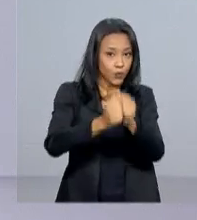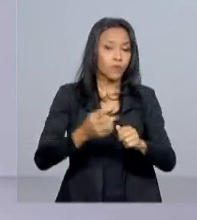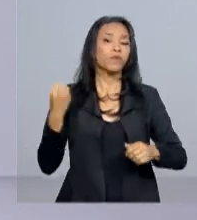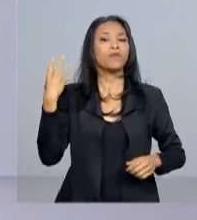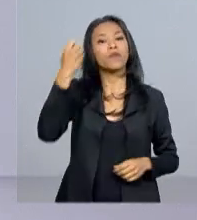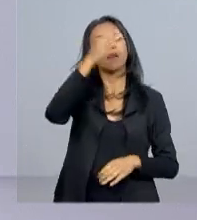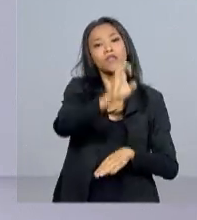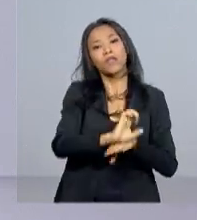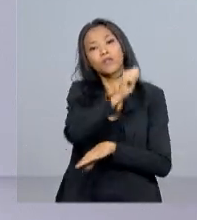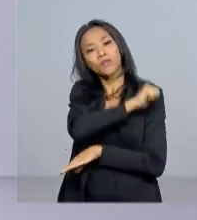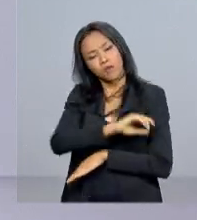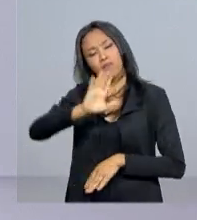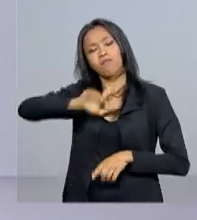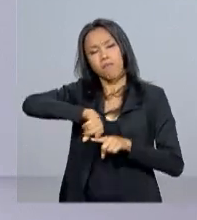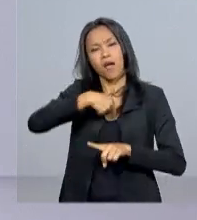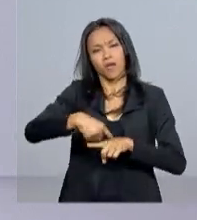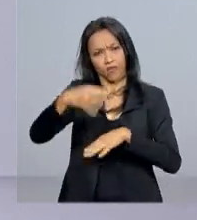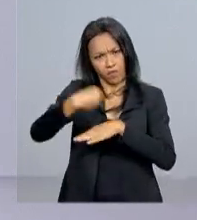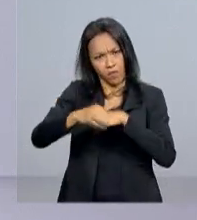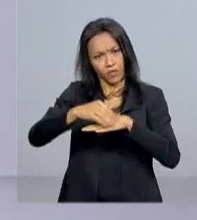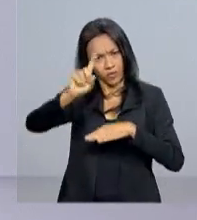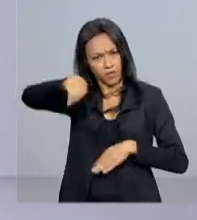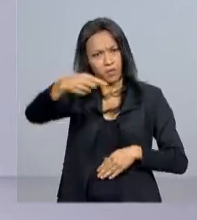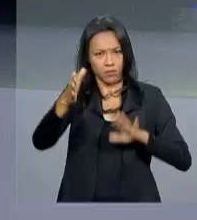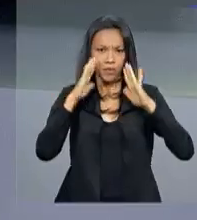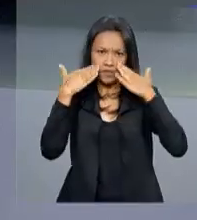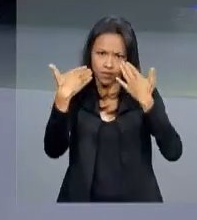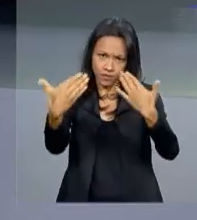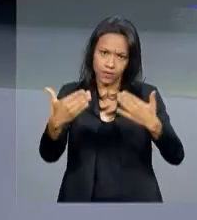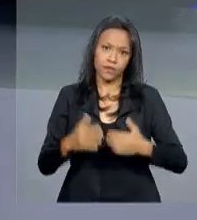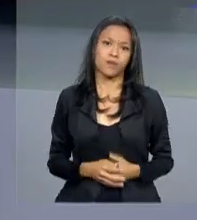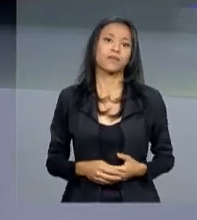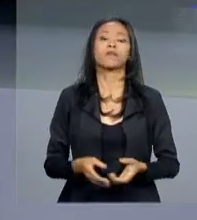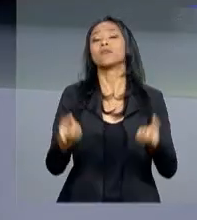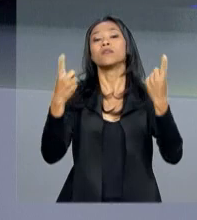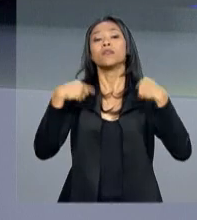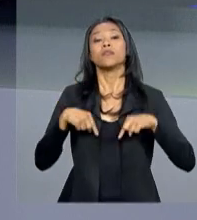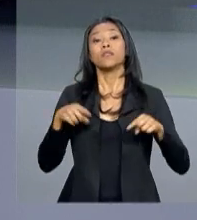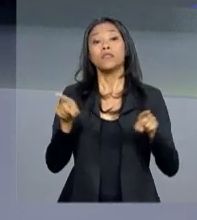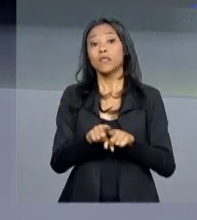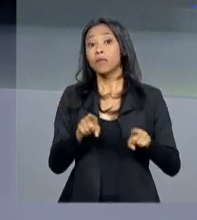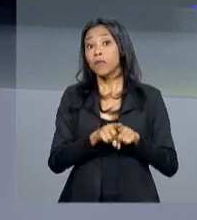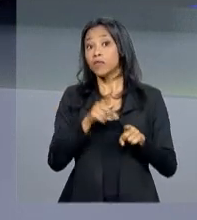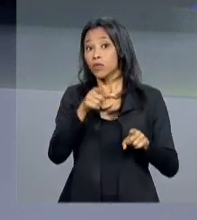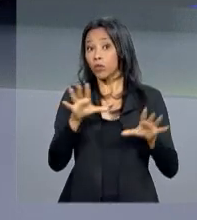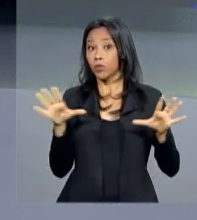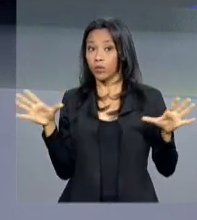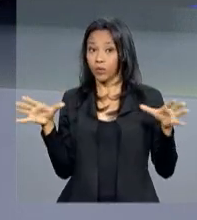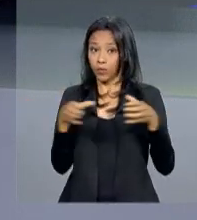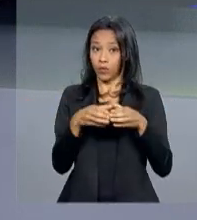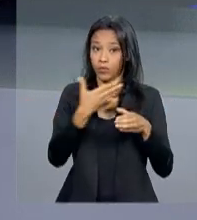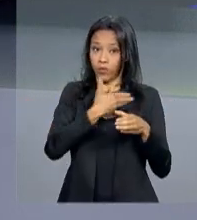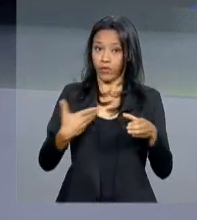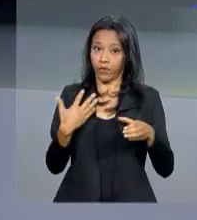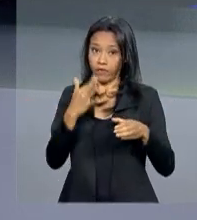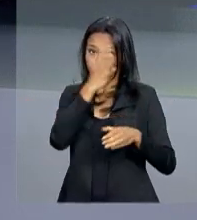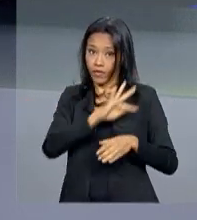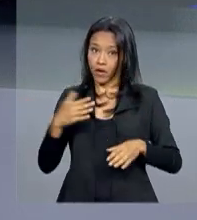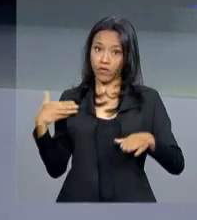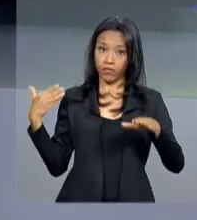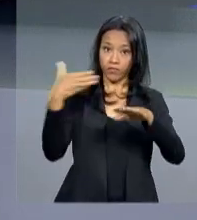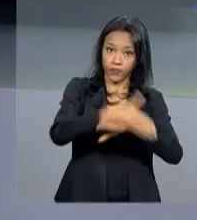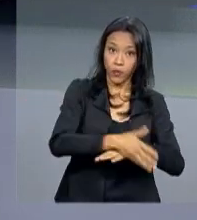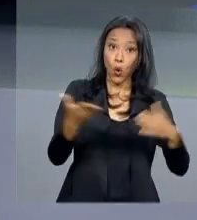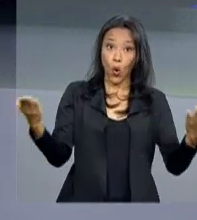de Janeiro. E nós teremos mais informações nas próximas edições. E ainda sobre a intervenção no Rio de Janeiro, foi publicada hoje a